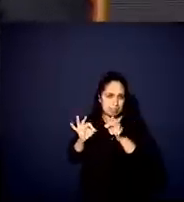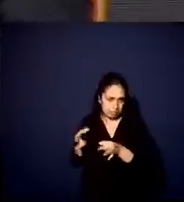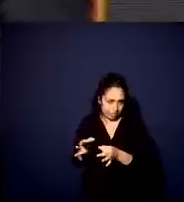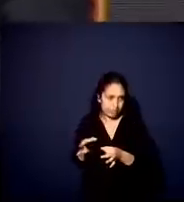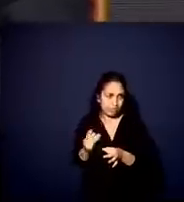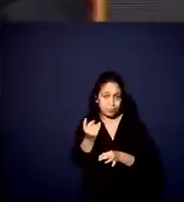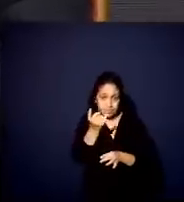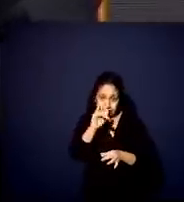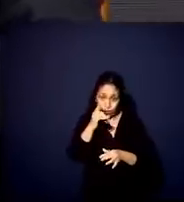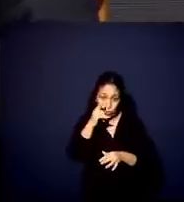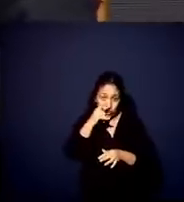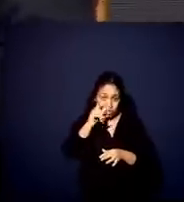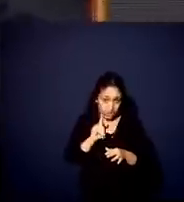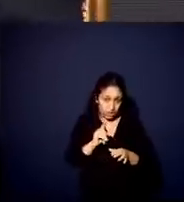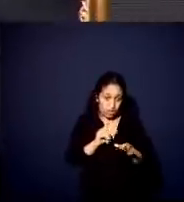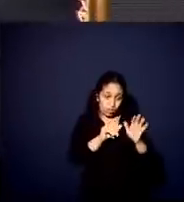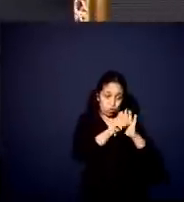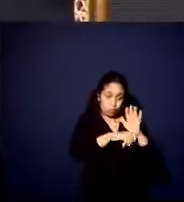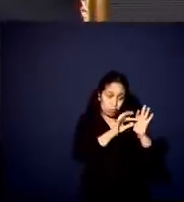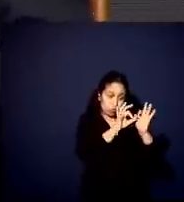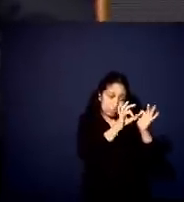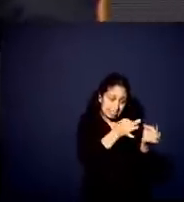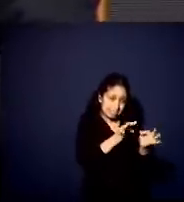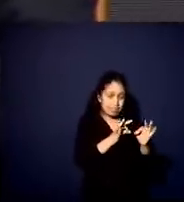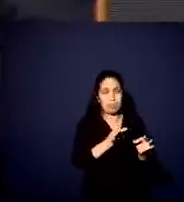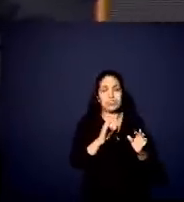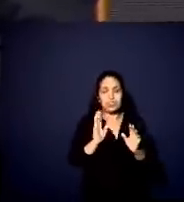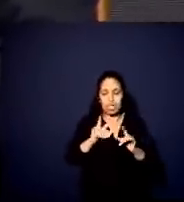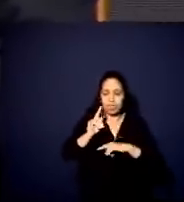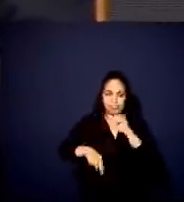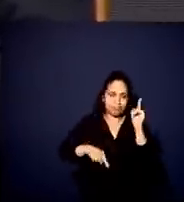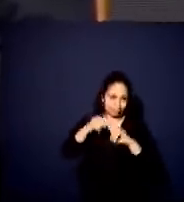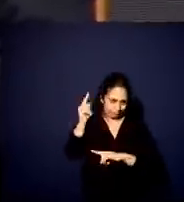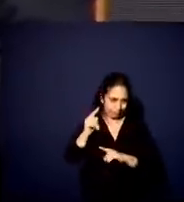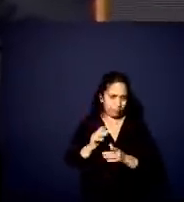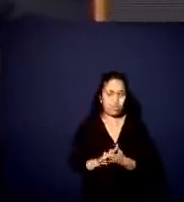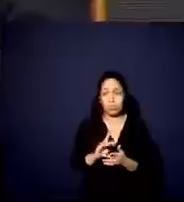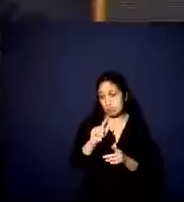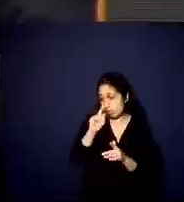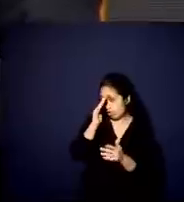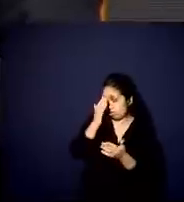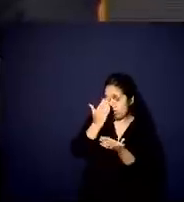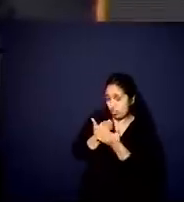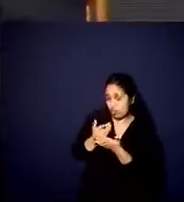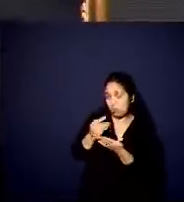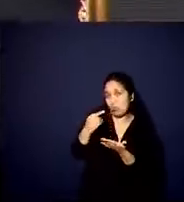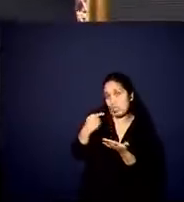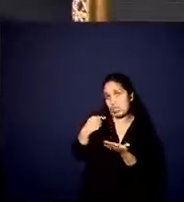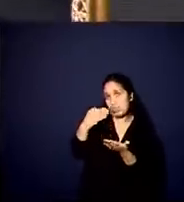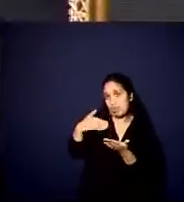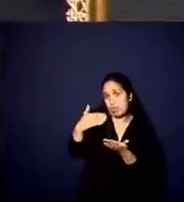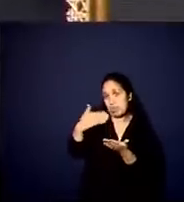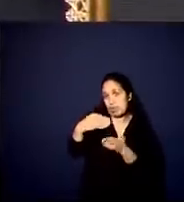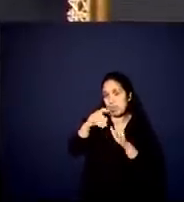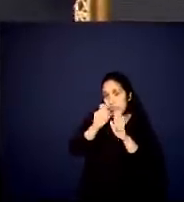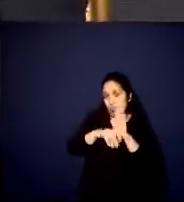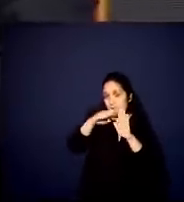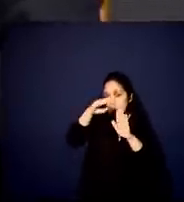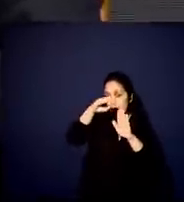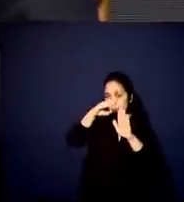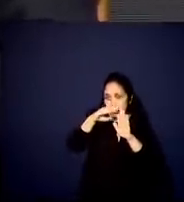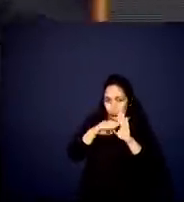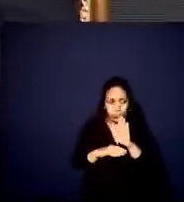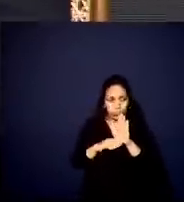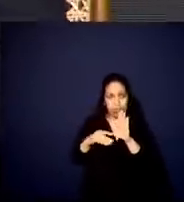simplificar os tributos, já é um grande avanço. Porque uma reforma, acreditando que possa vir aí uma diminuição dos tributos para a sociedade,